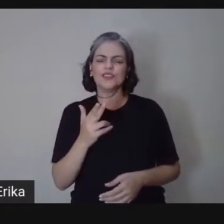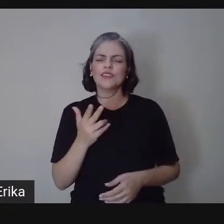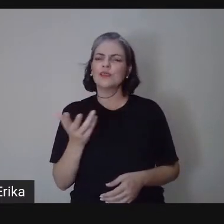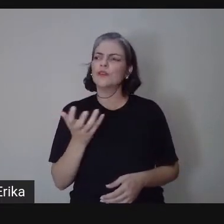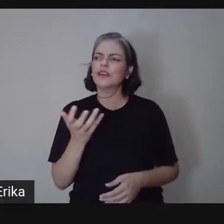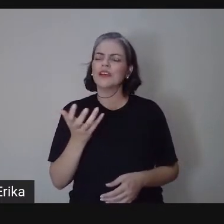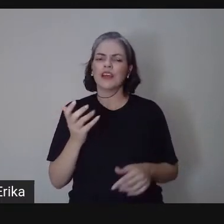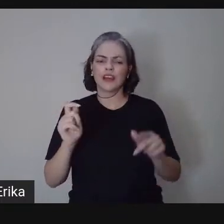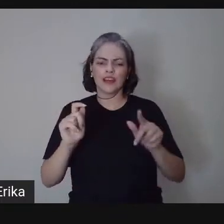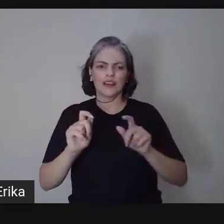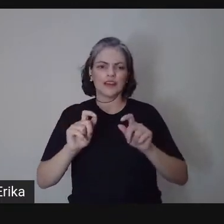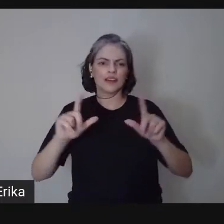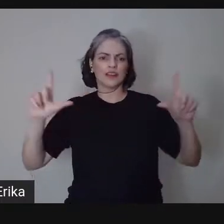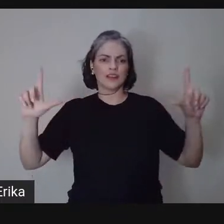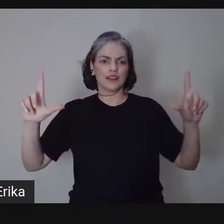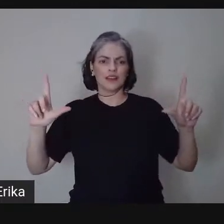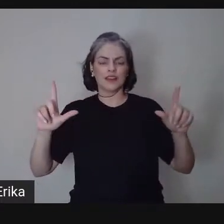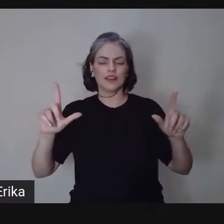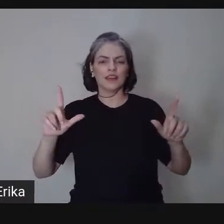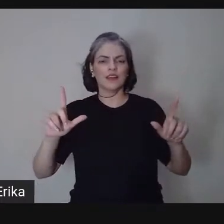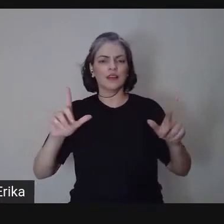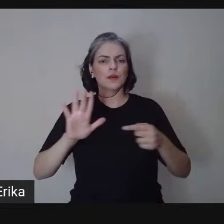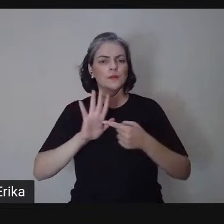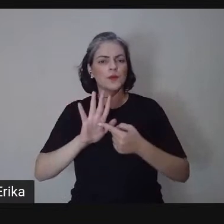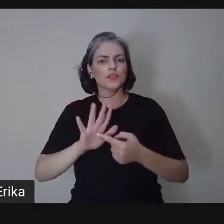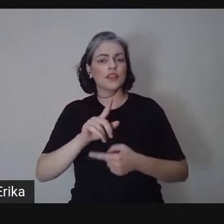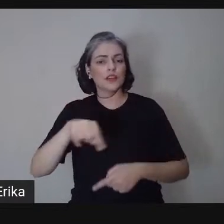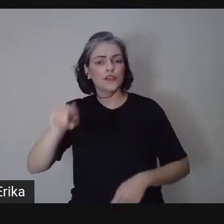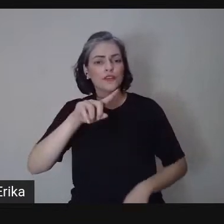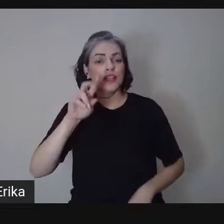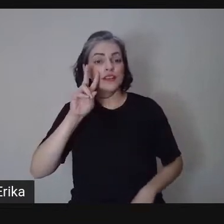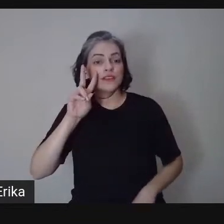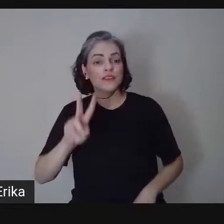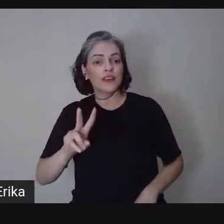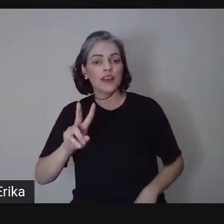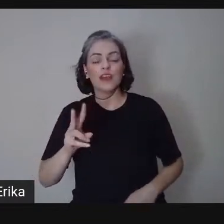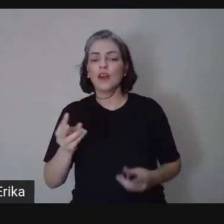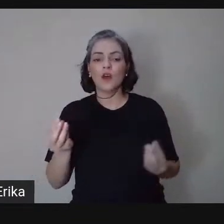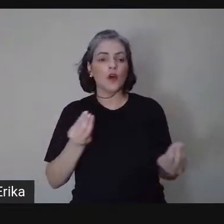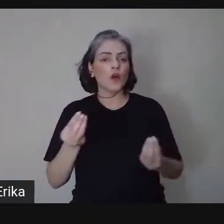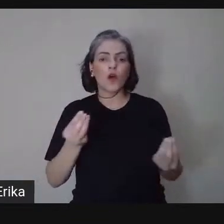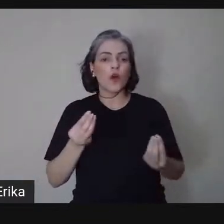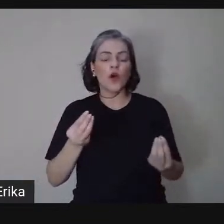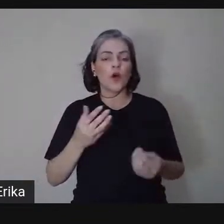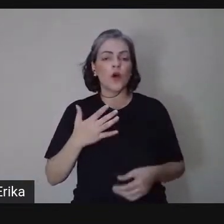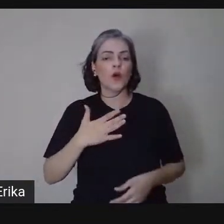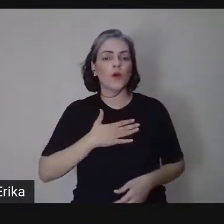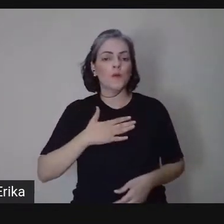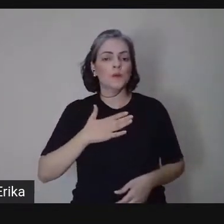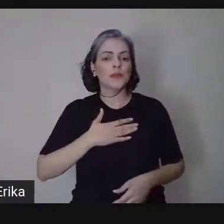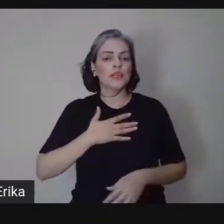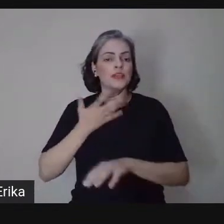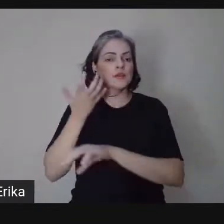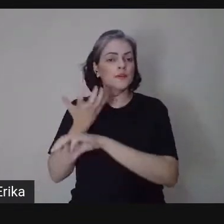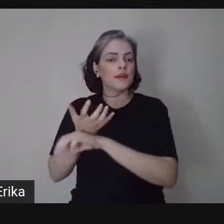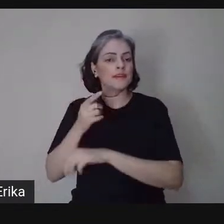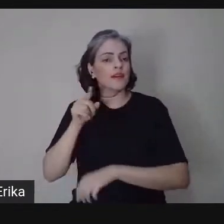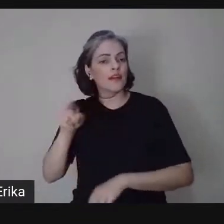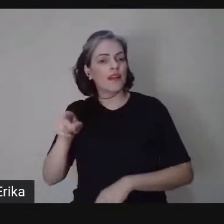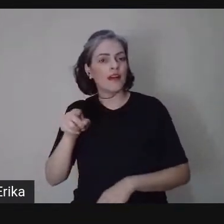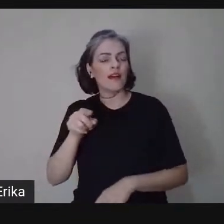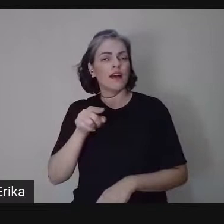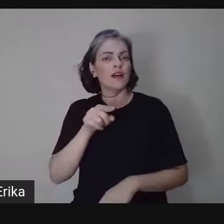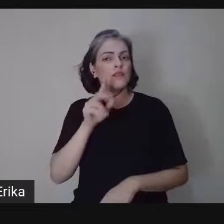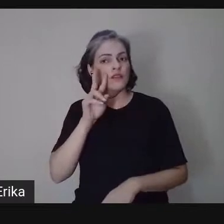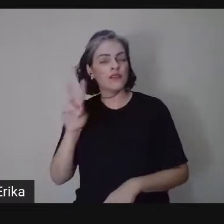para que vocês já possam ver como que está a minha disciplina lá no módulo e